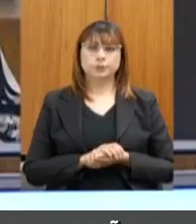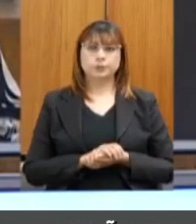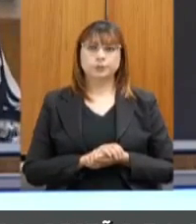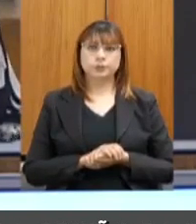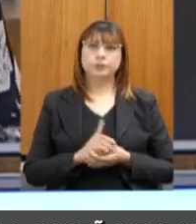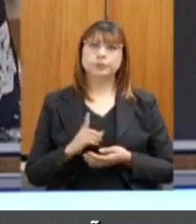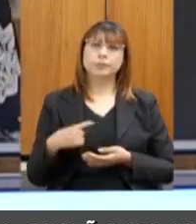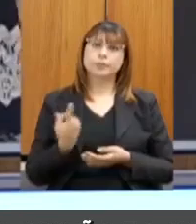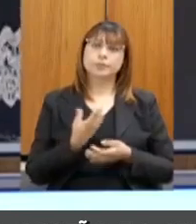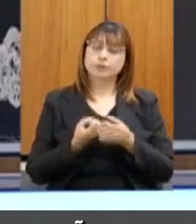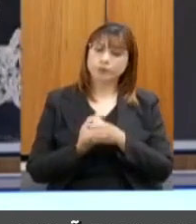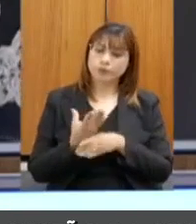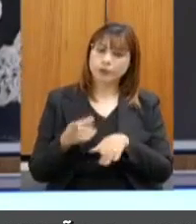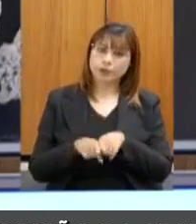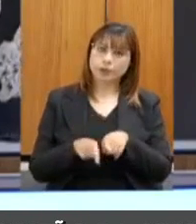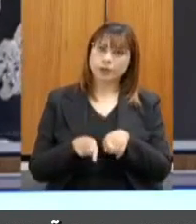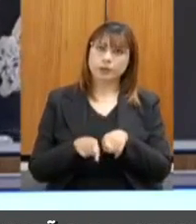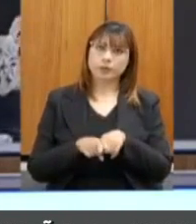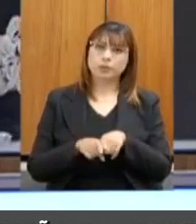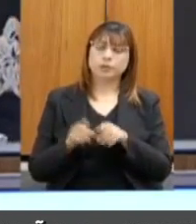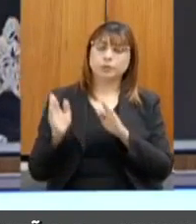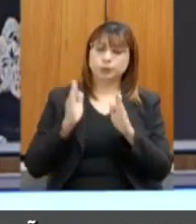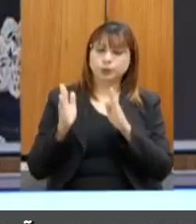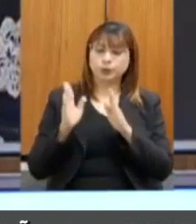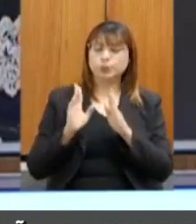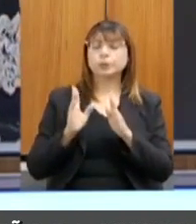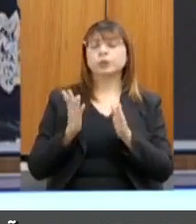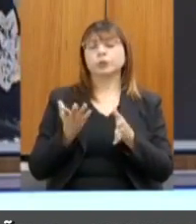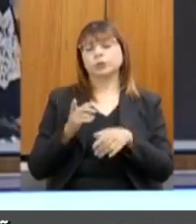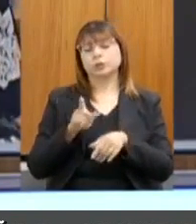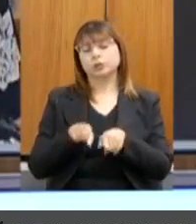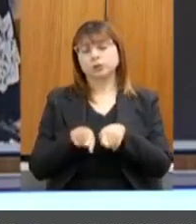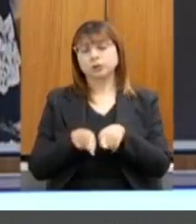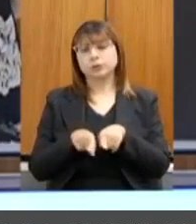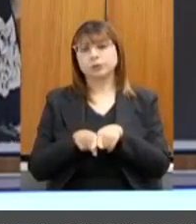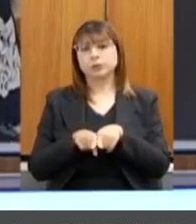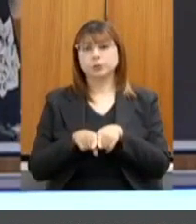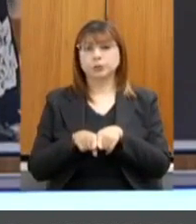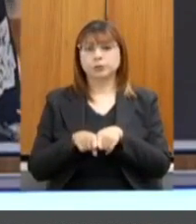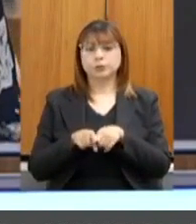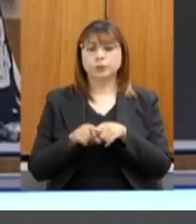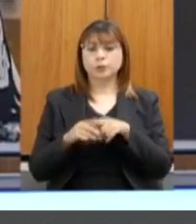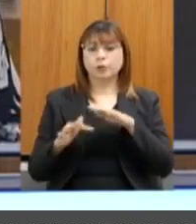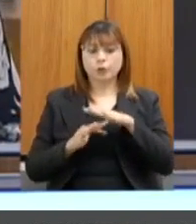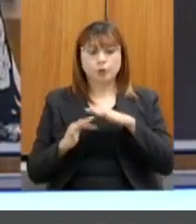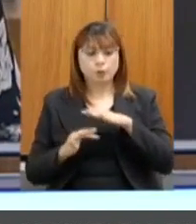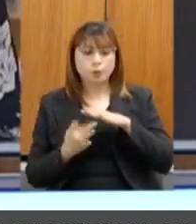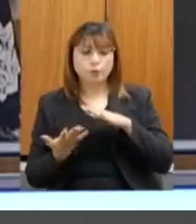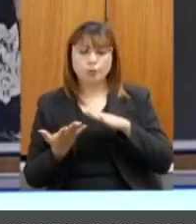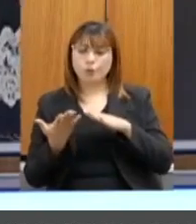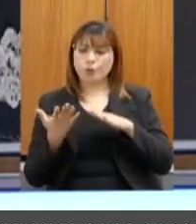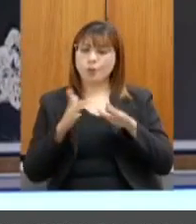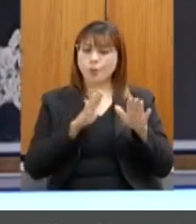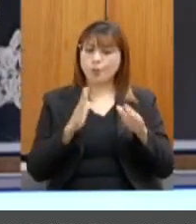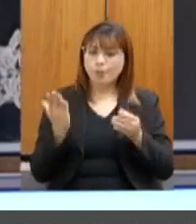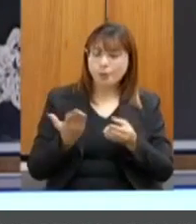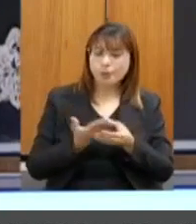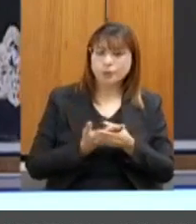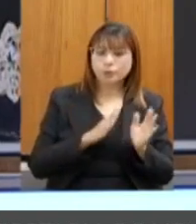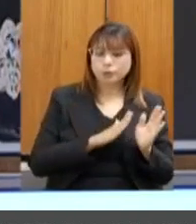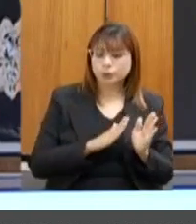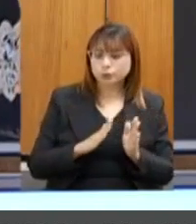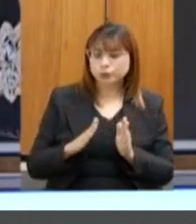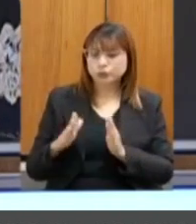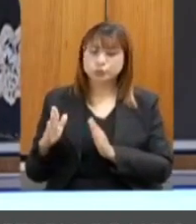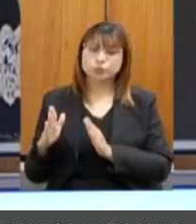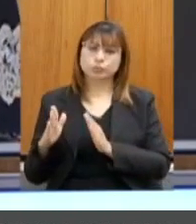Implementamos, da mesma forma, nesse período, a formalização de todos os processos de autorização ambiental, ou seja,